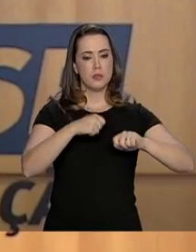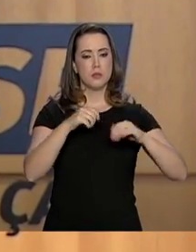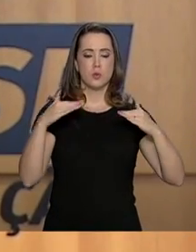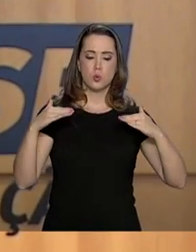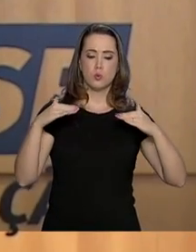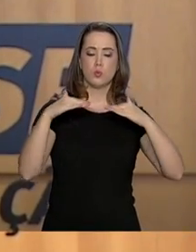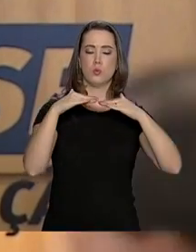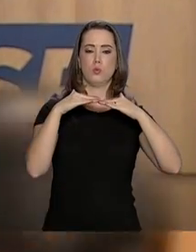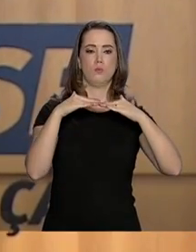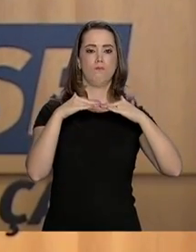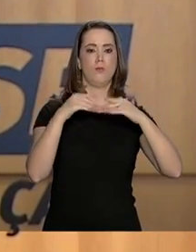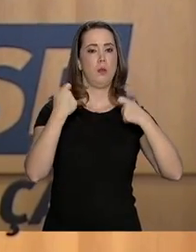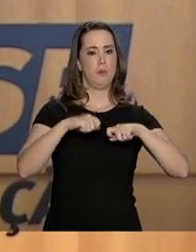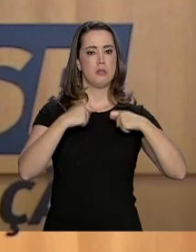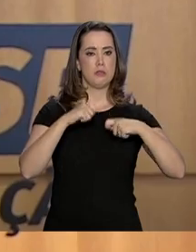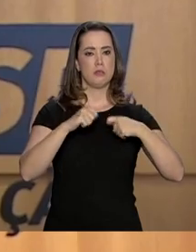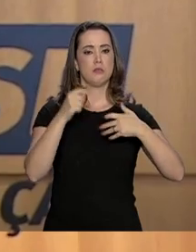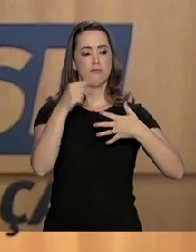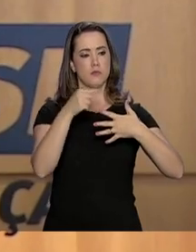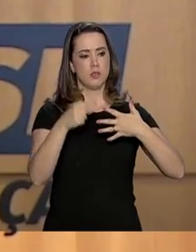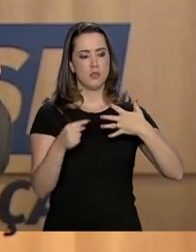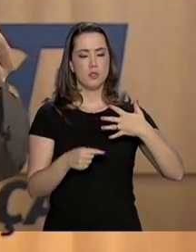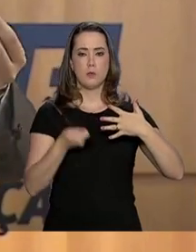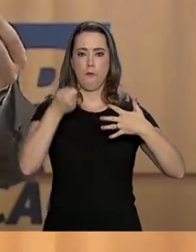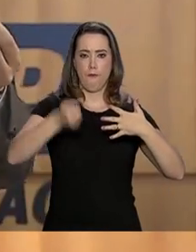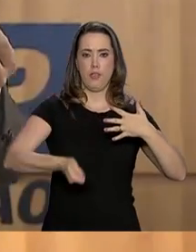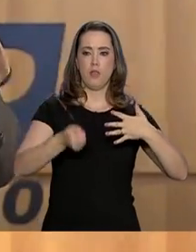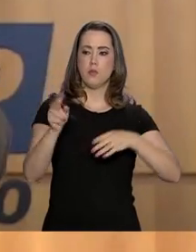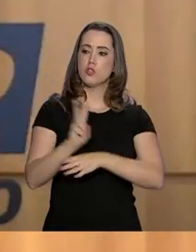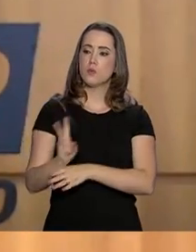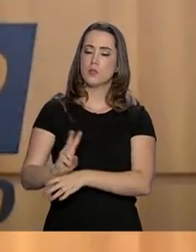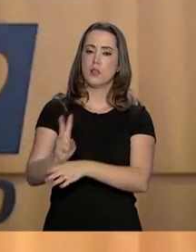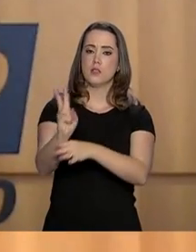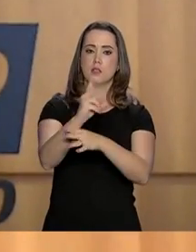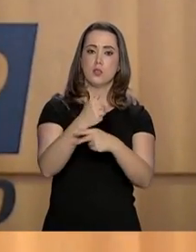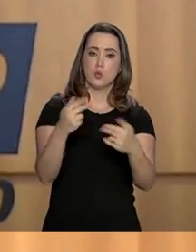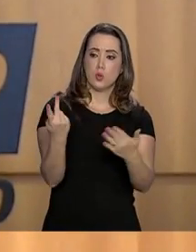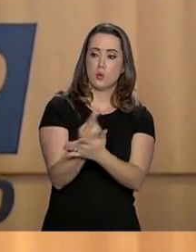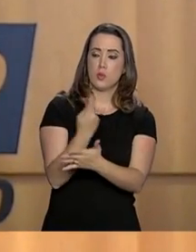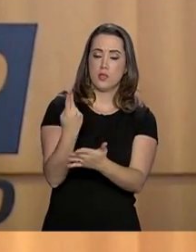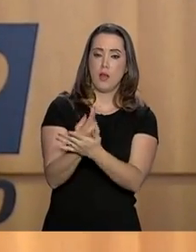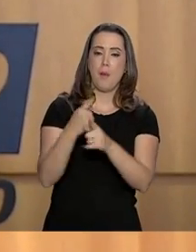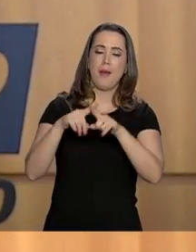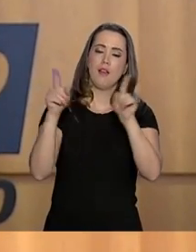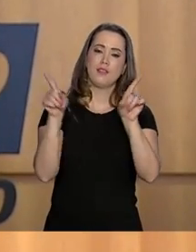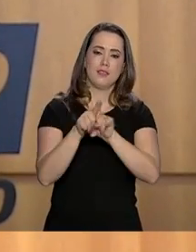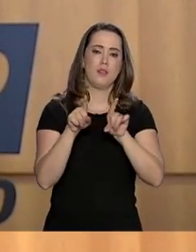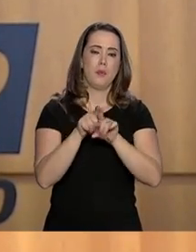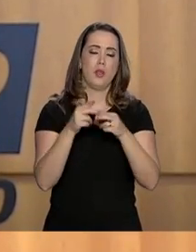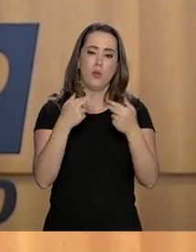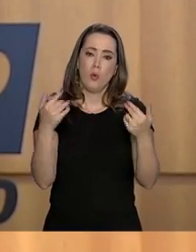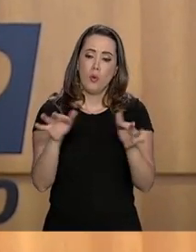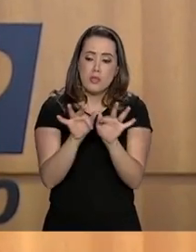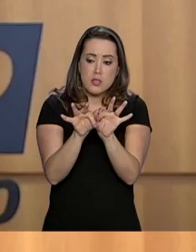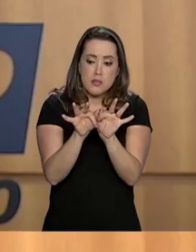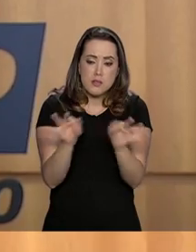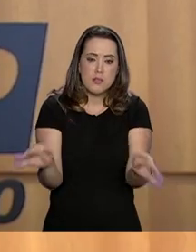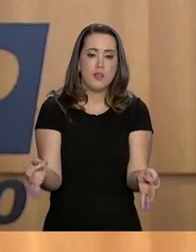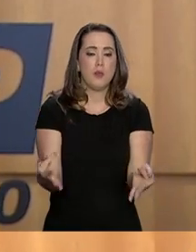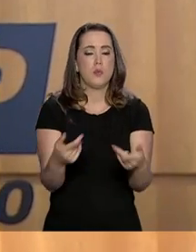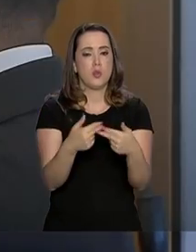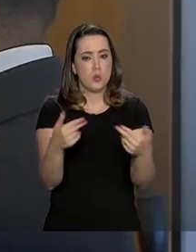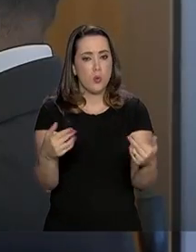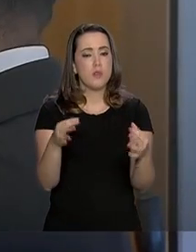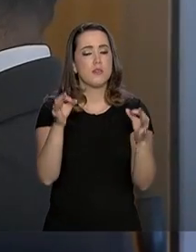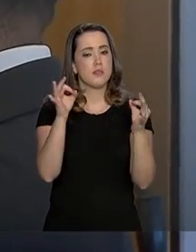equilibrada, ela precisa ter instrumentos firmes de fiscalização das coisas erradas, mas também instrumentos de simplificação daquilo